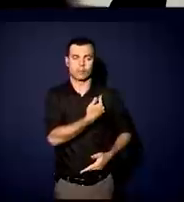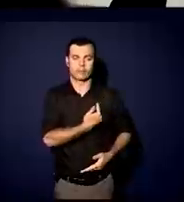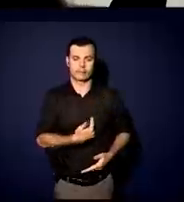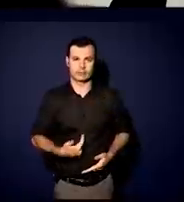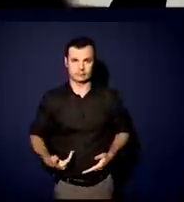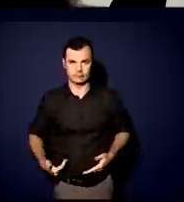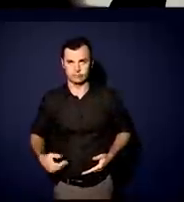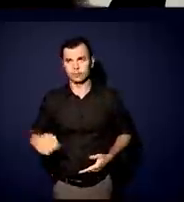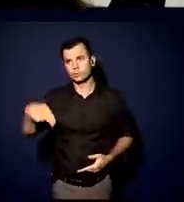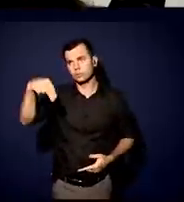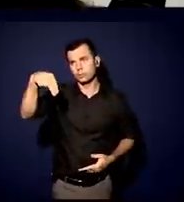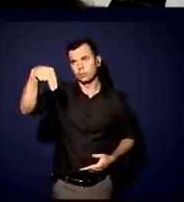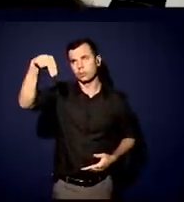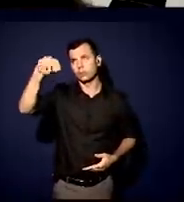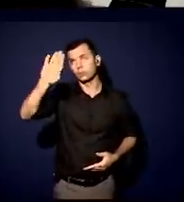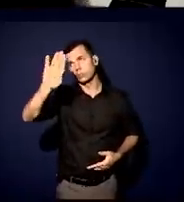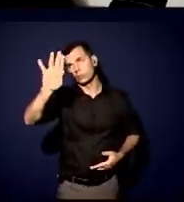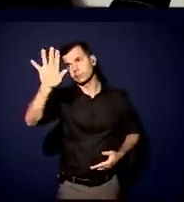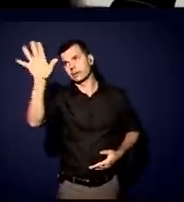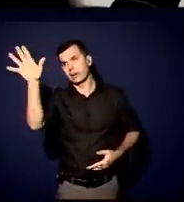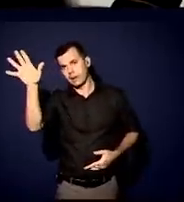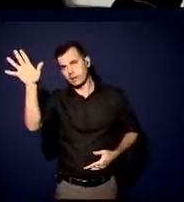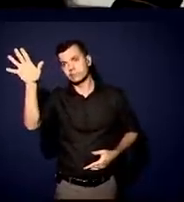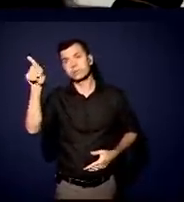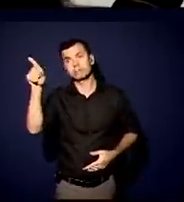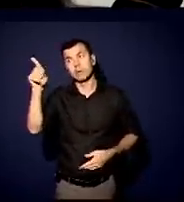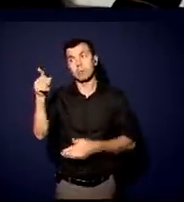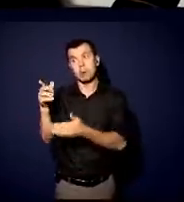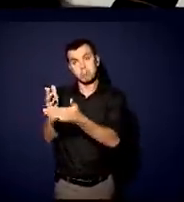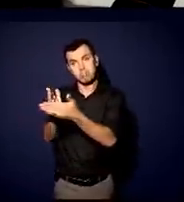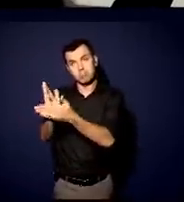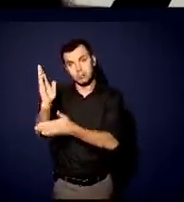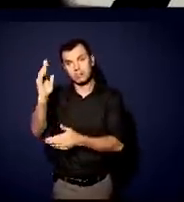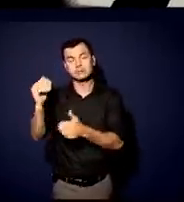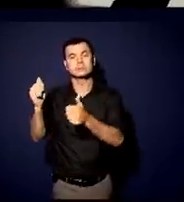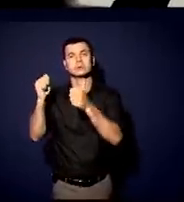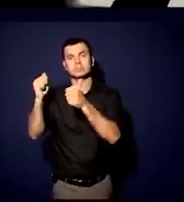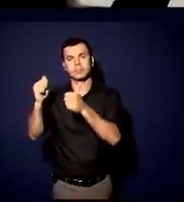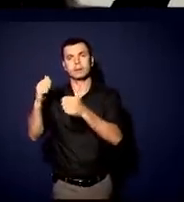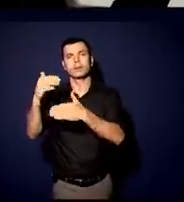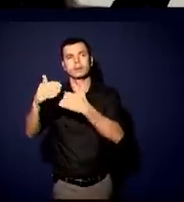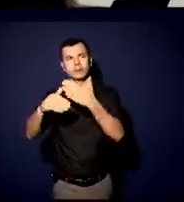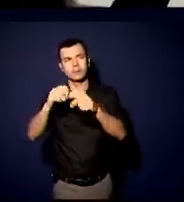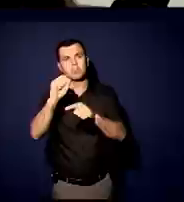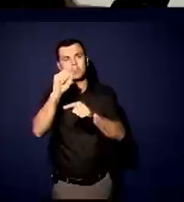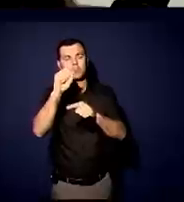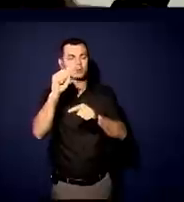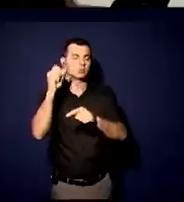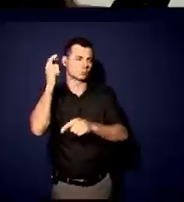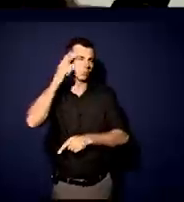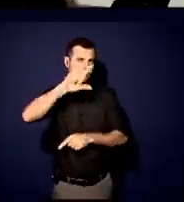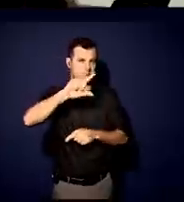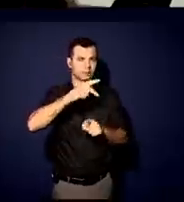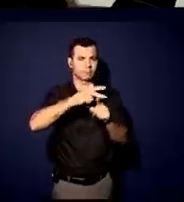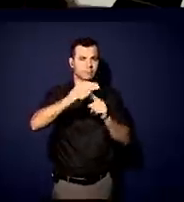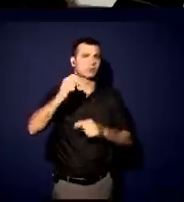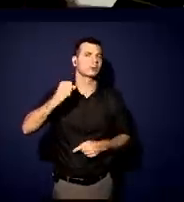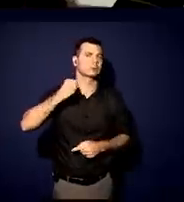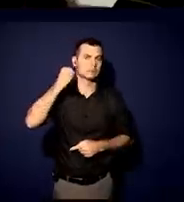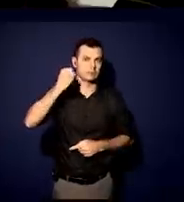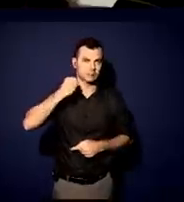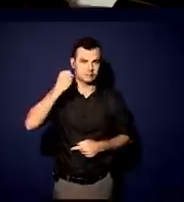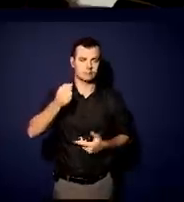do Nordeste, que saíram com uma aprovação muito alta, foram eleitos senadores de uma forma muito tranquila e viraram